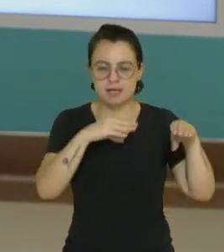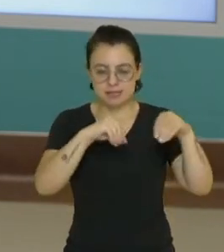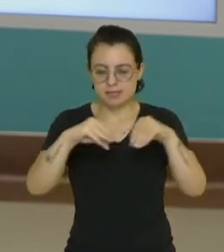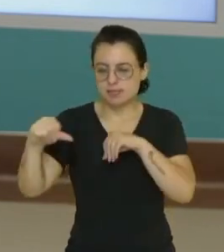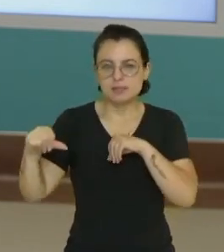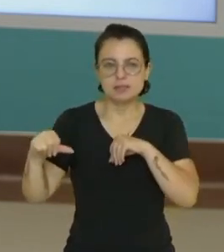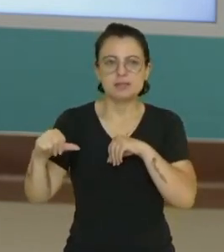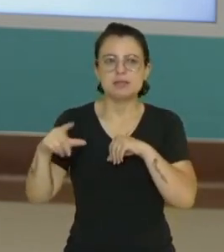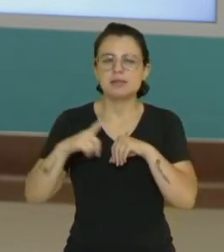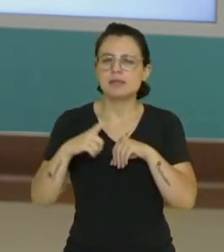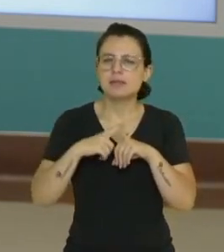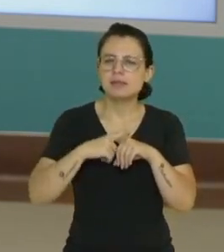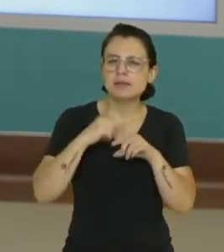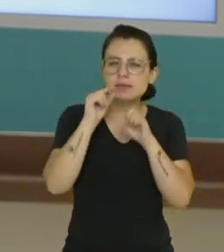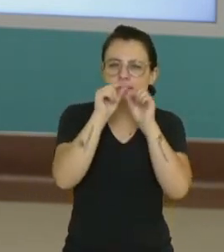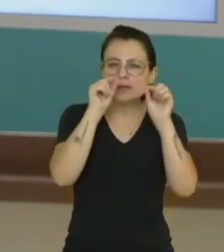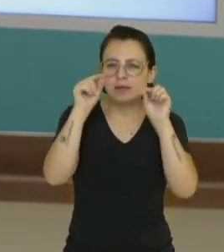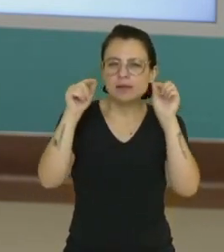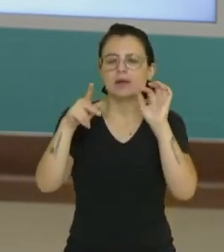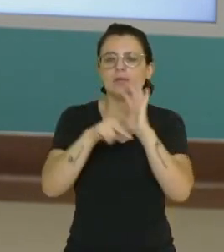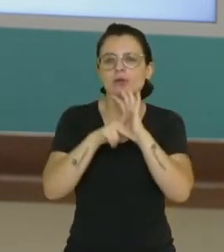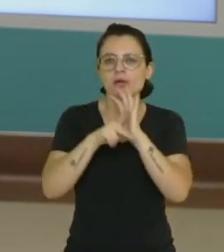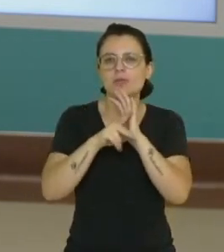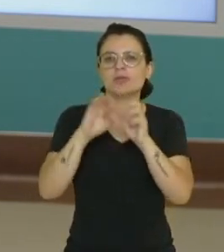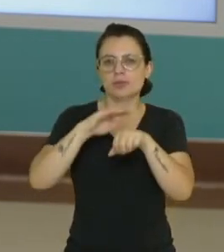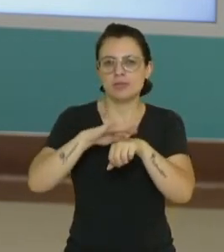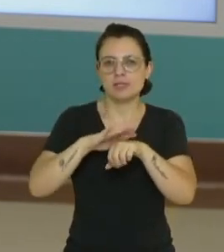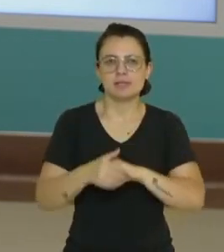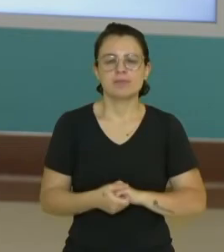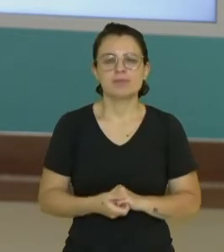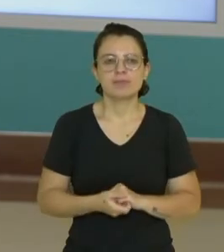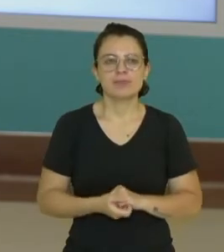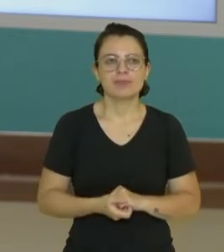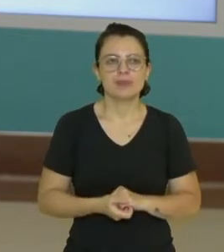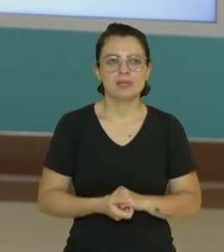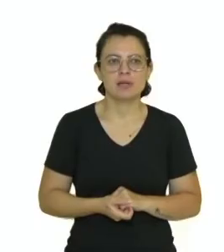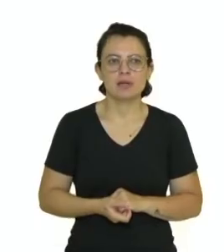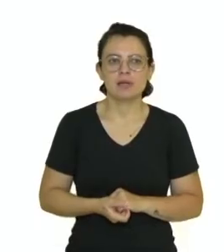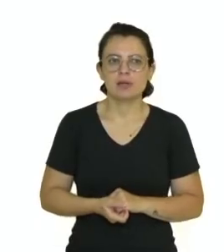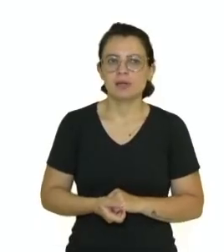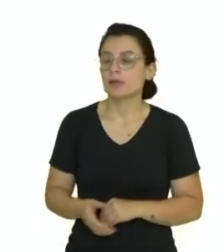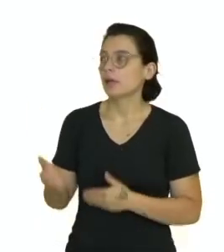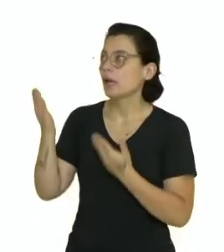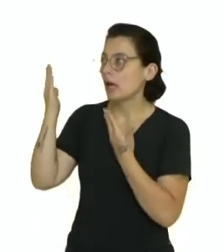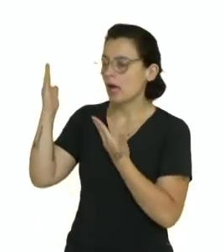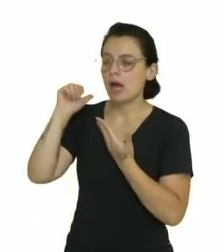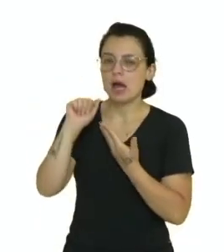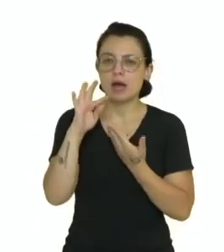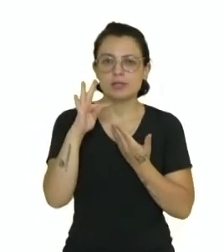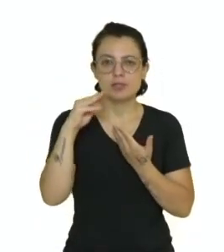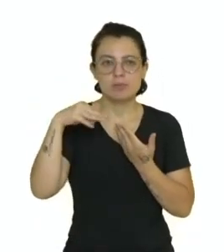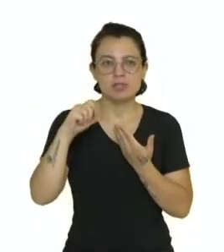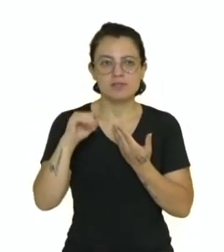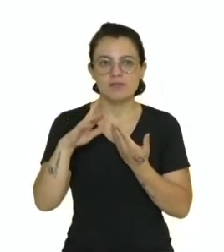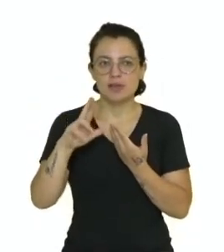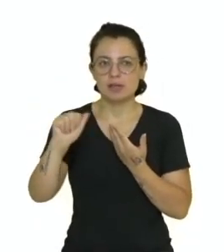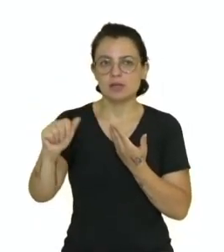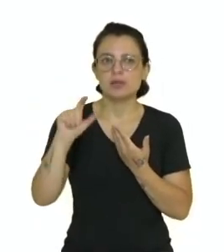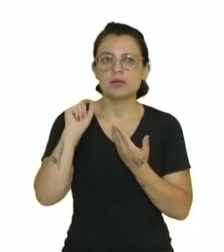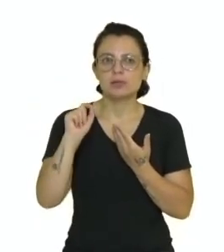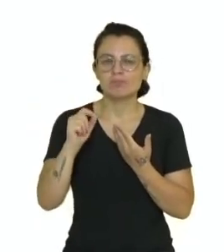além de micro-organismos causadores de doenças. A atmosfera, ela se estende por